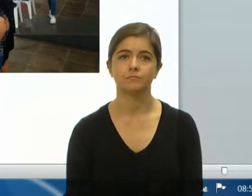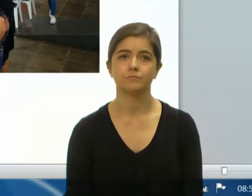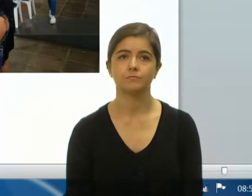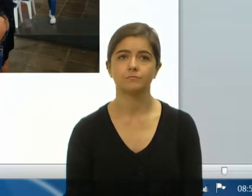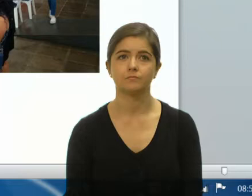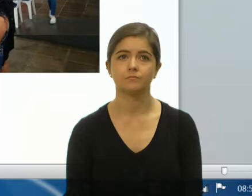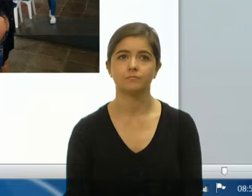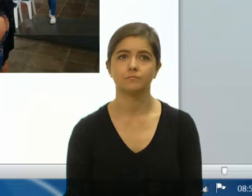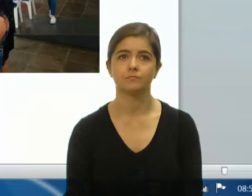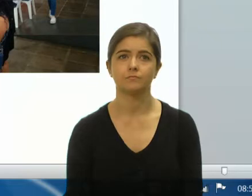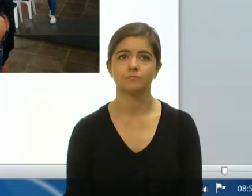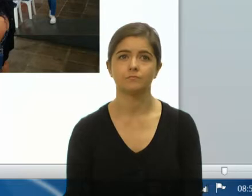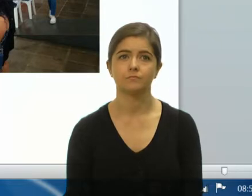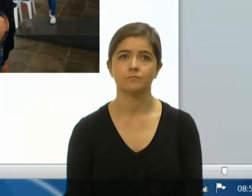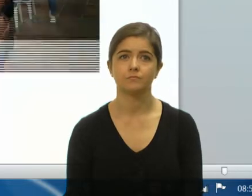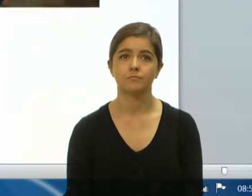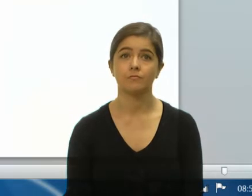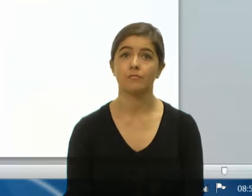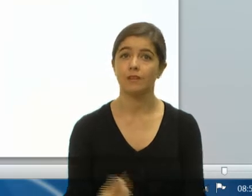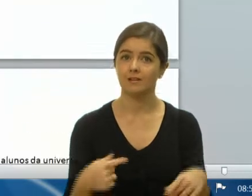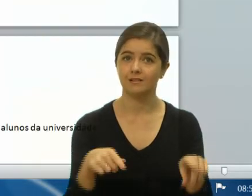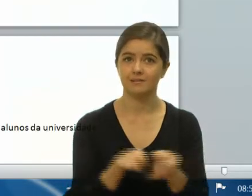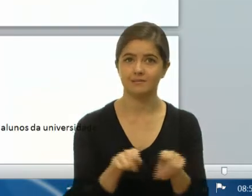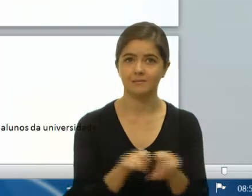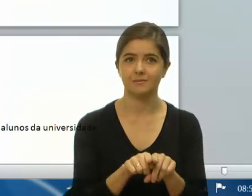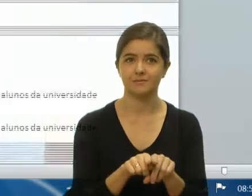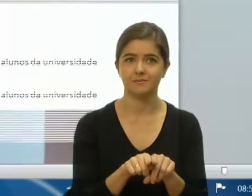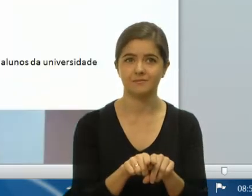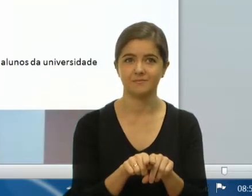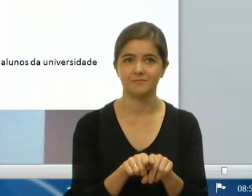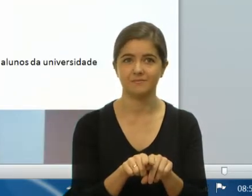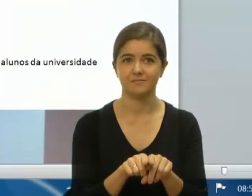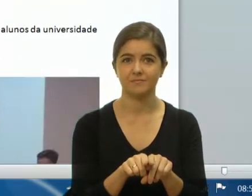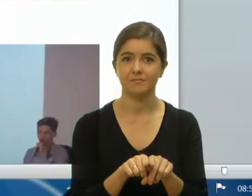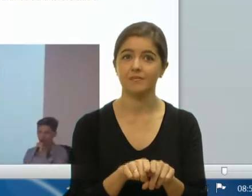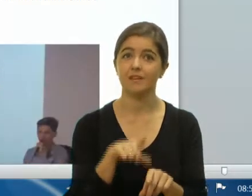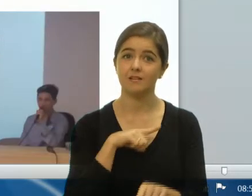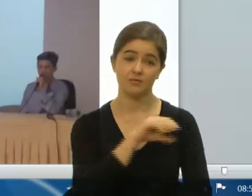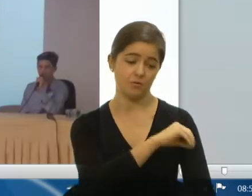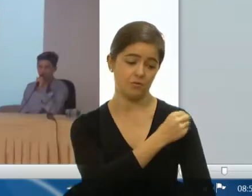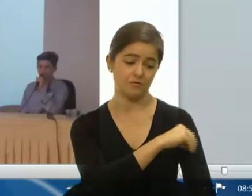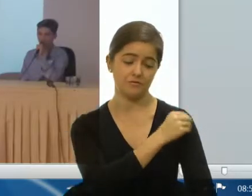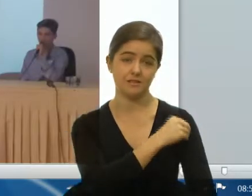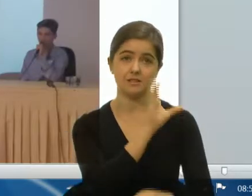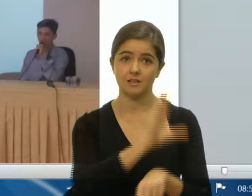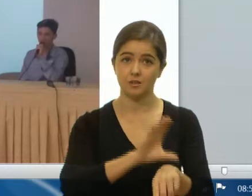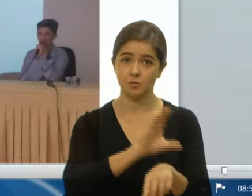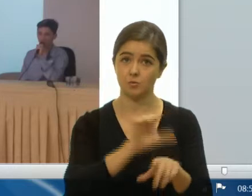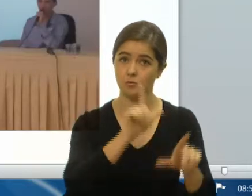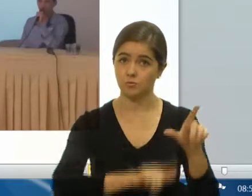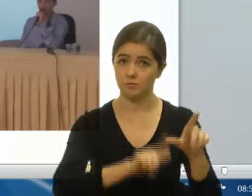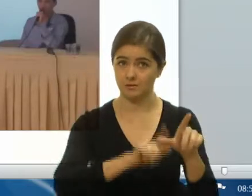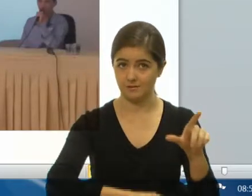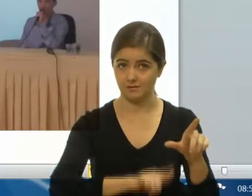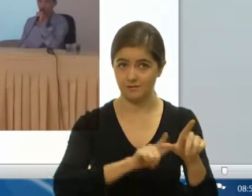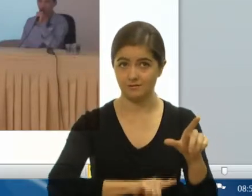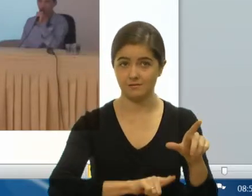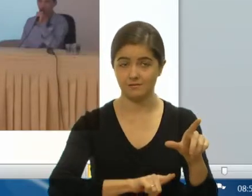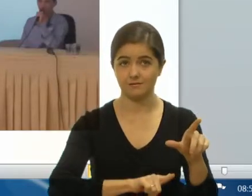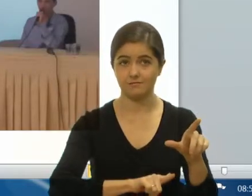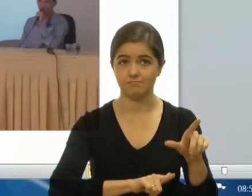No mesmo mês de dezembro, tivemos um diálogo sobre uma oficina com os alunos do curso de letras, o debate